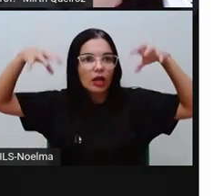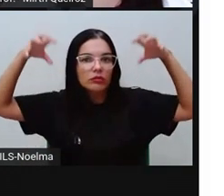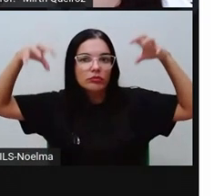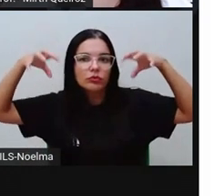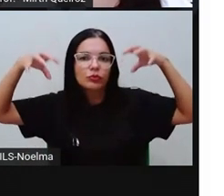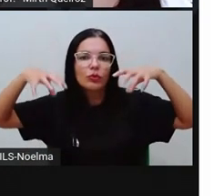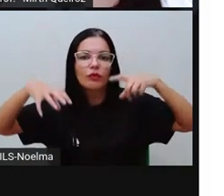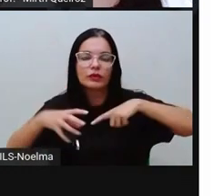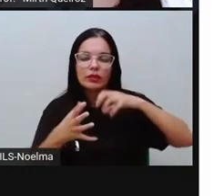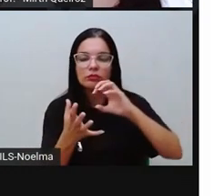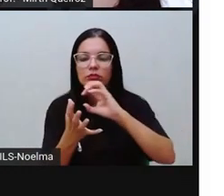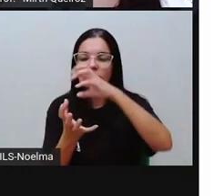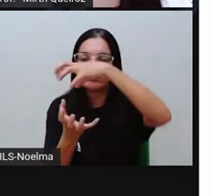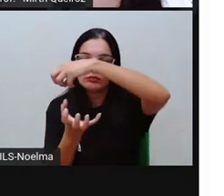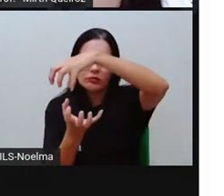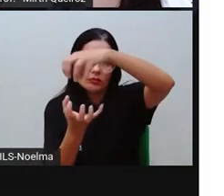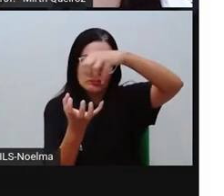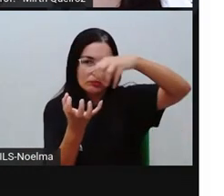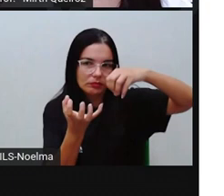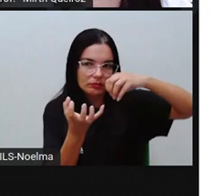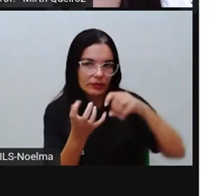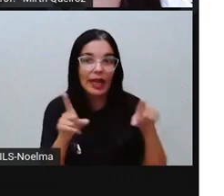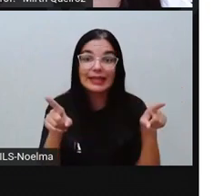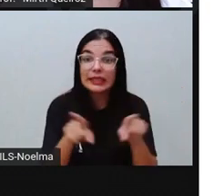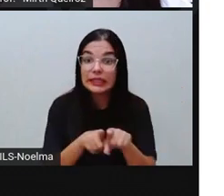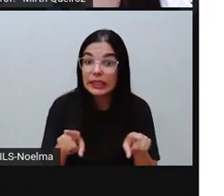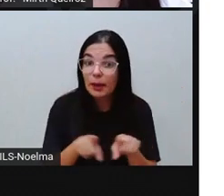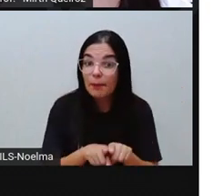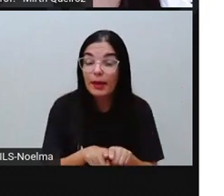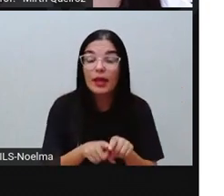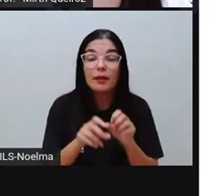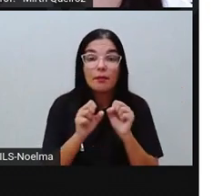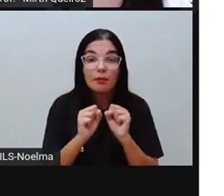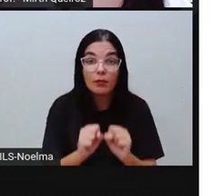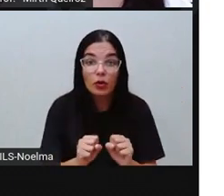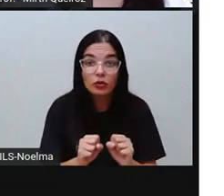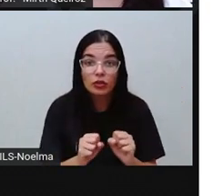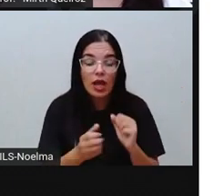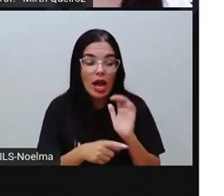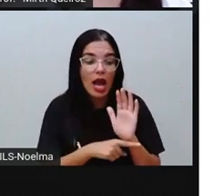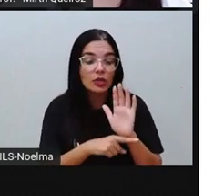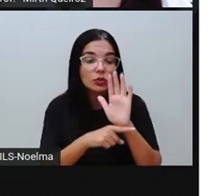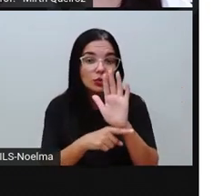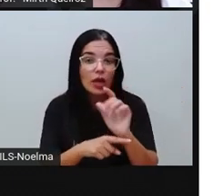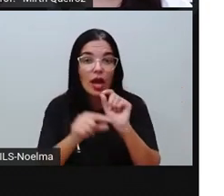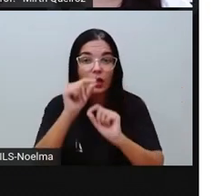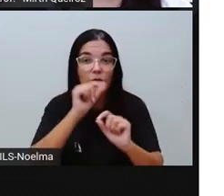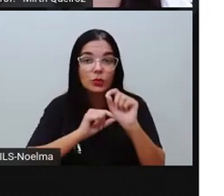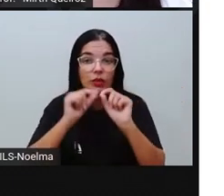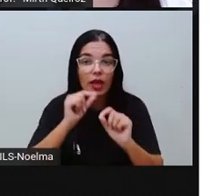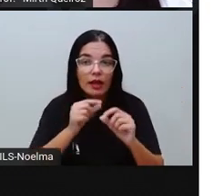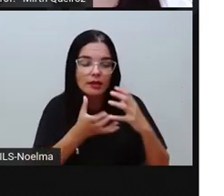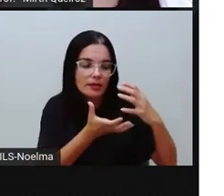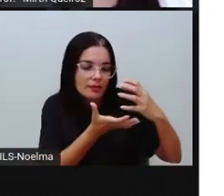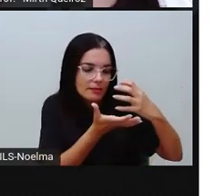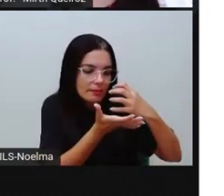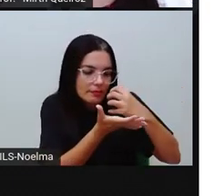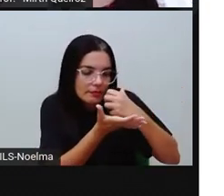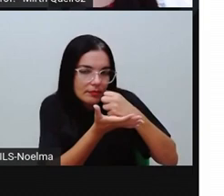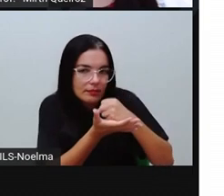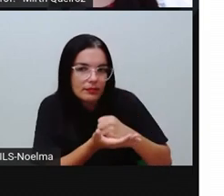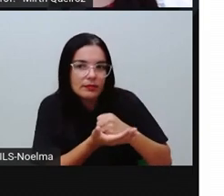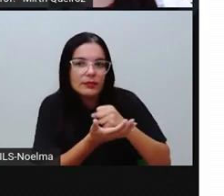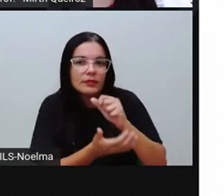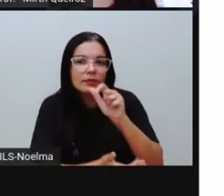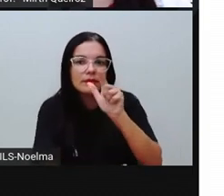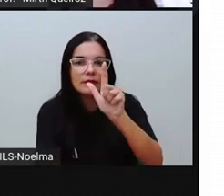continente. Ela também vai atuar na retenção de carbono atmosférico, isso mesmo, pela absorção do